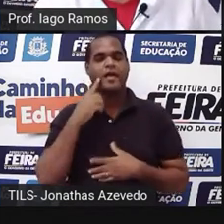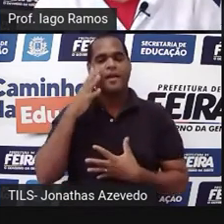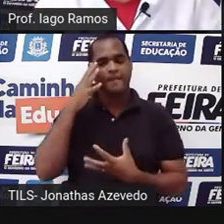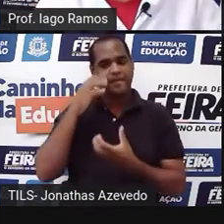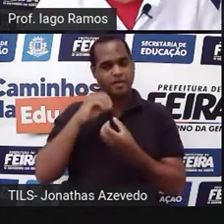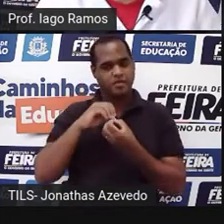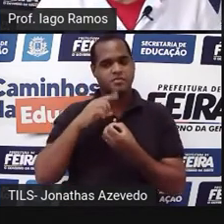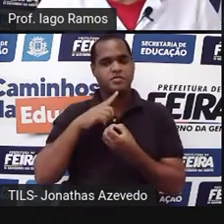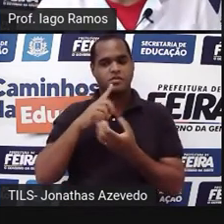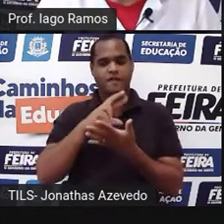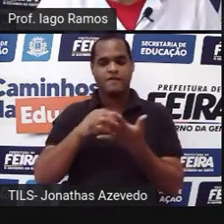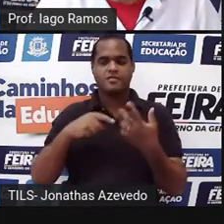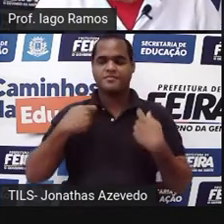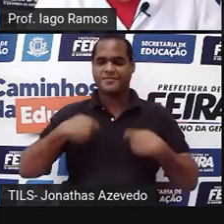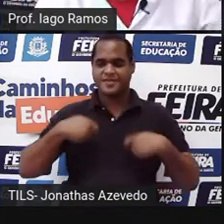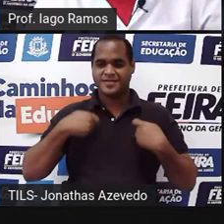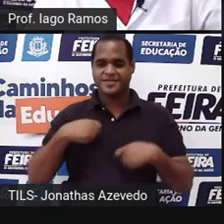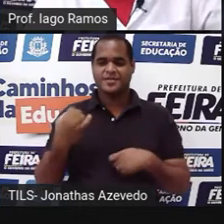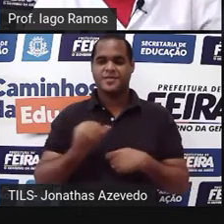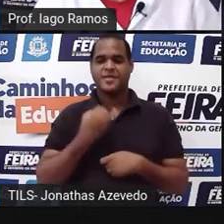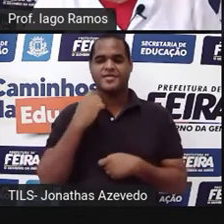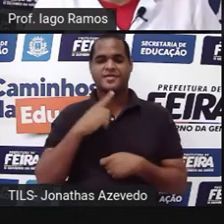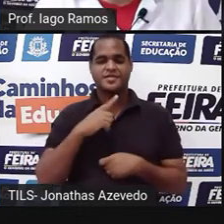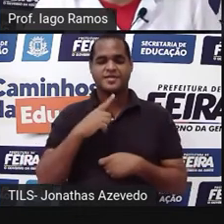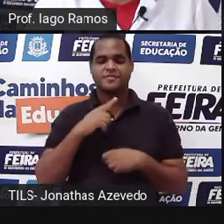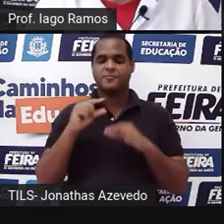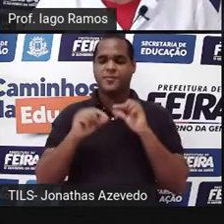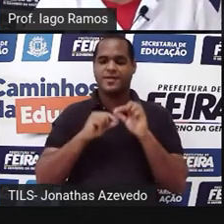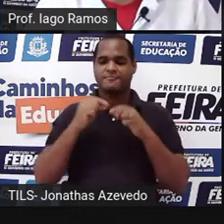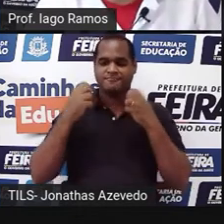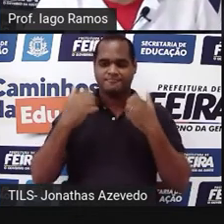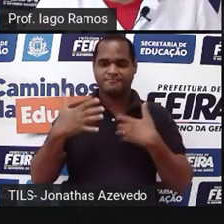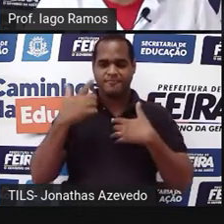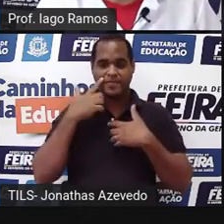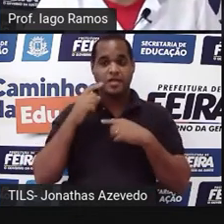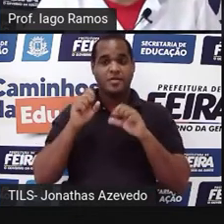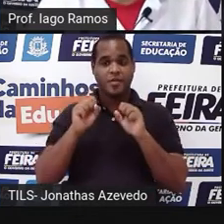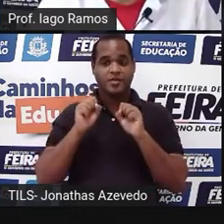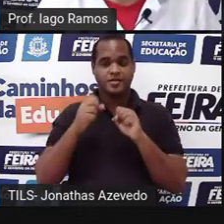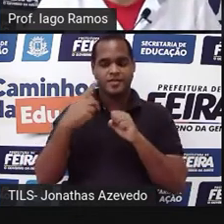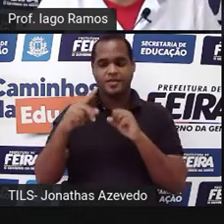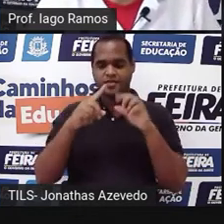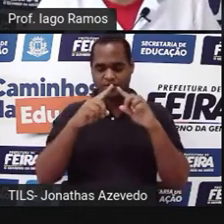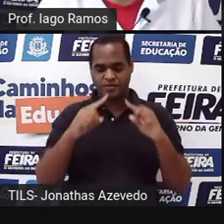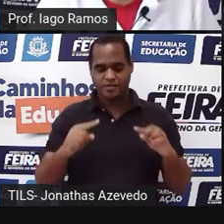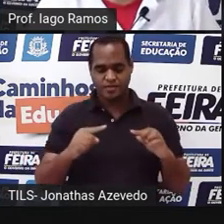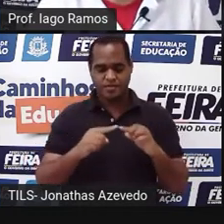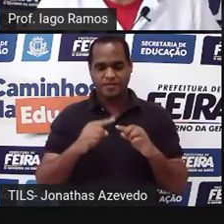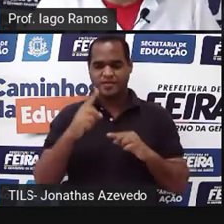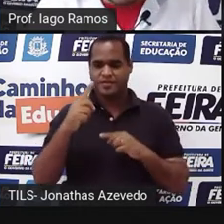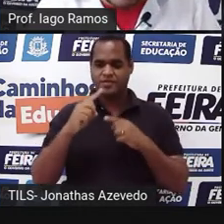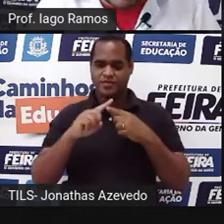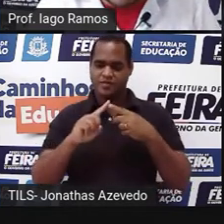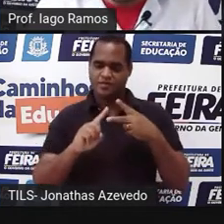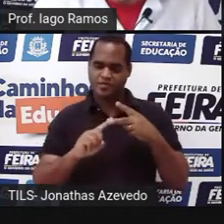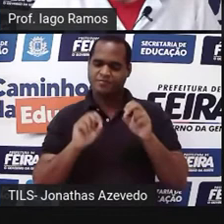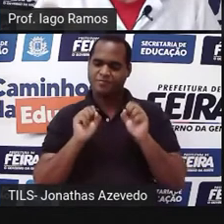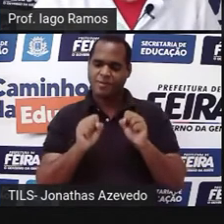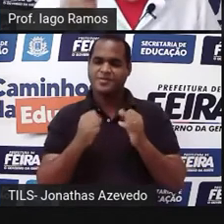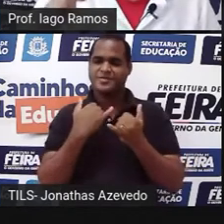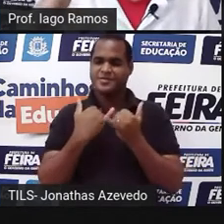condições necessárias e suficientes para que dois triângulos sejam semelhantes.